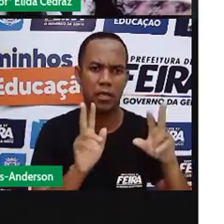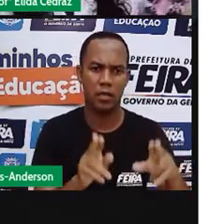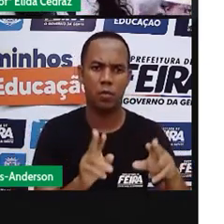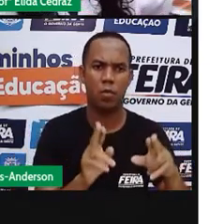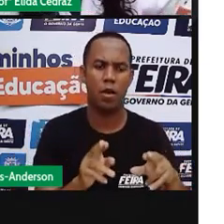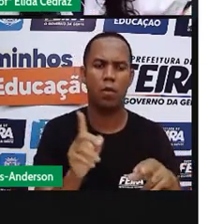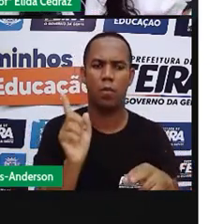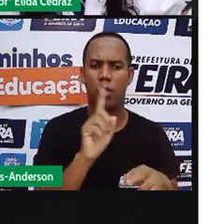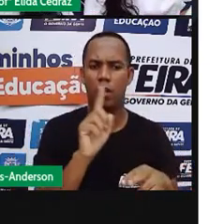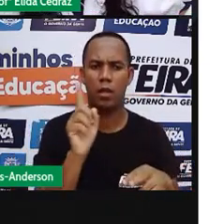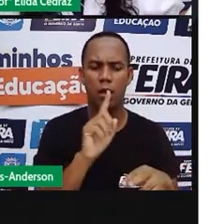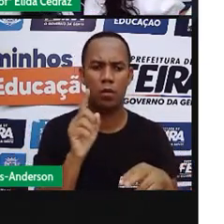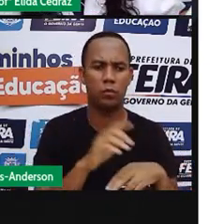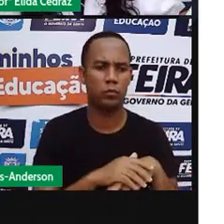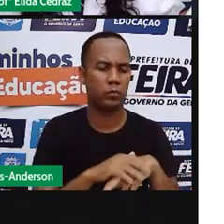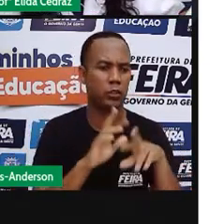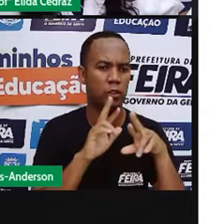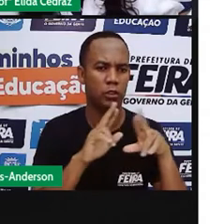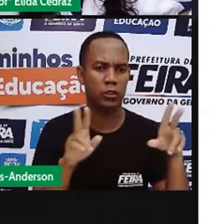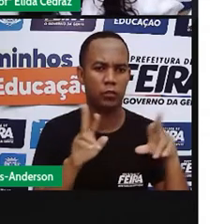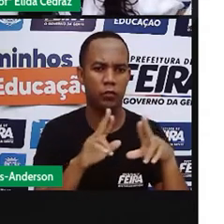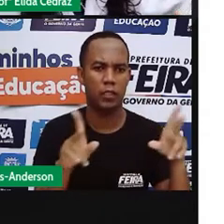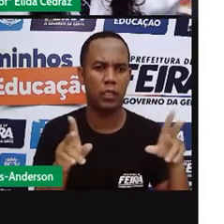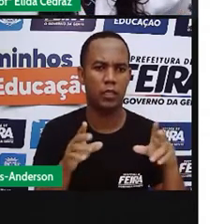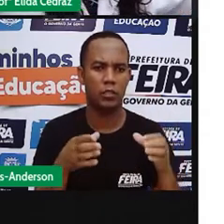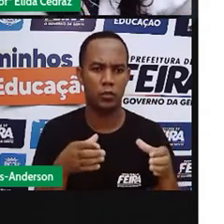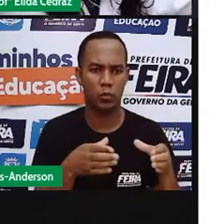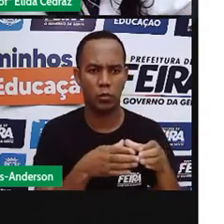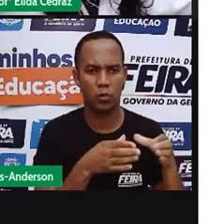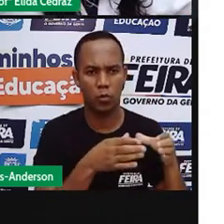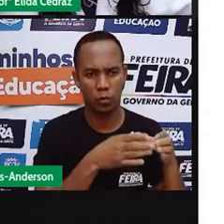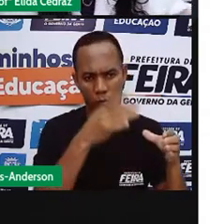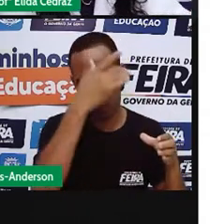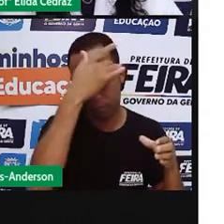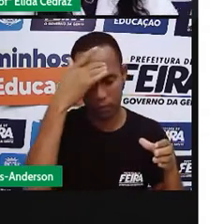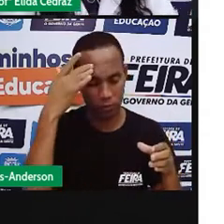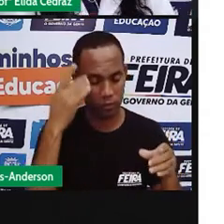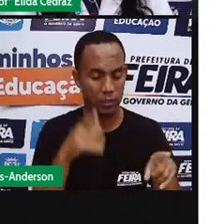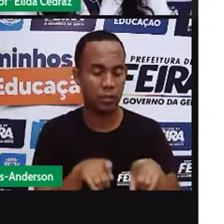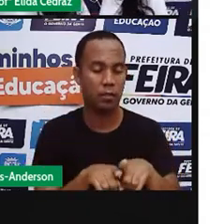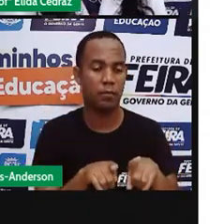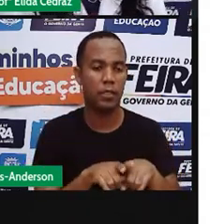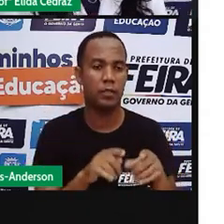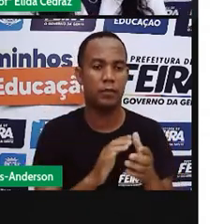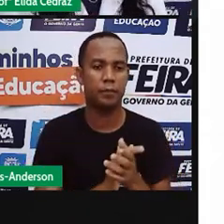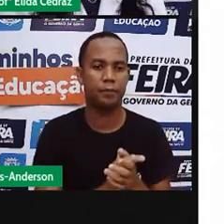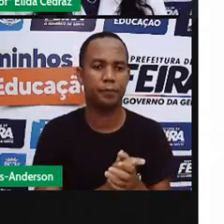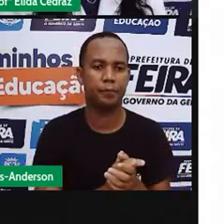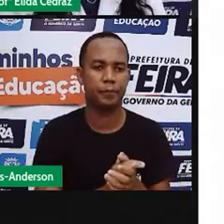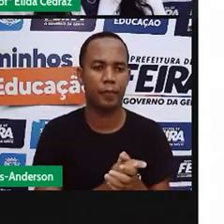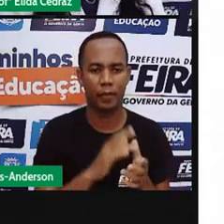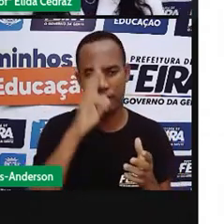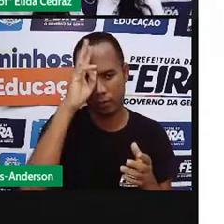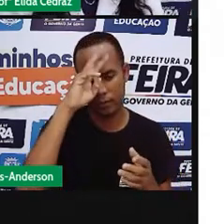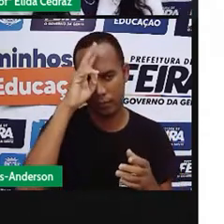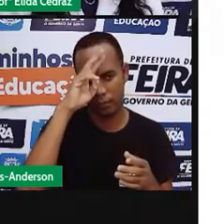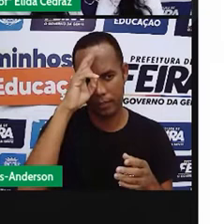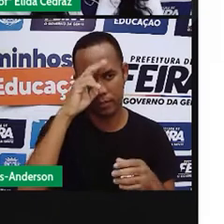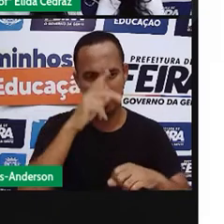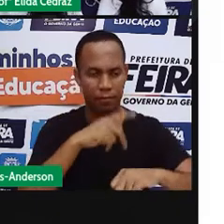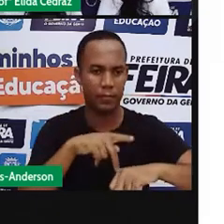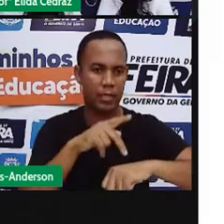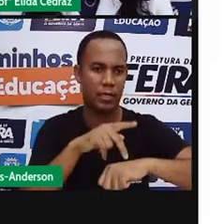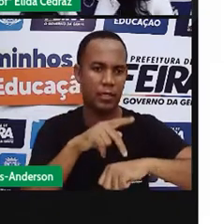de outro povo, de outra tribo. Lembra que a África é um continente com muitos